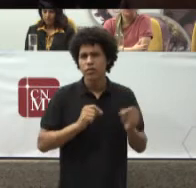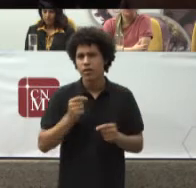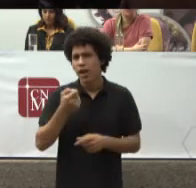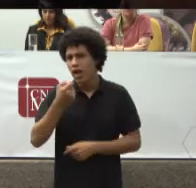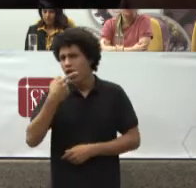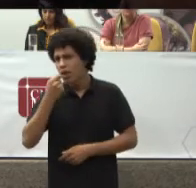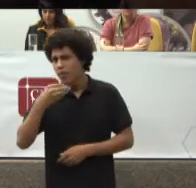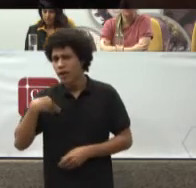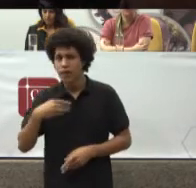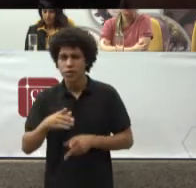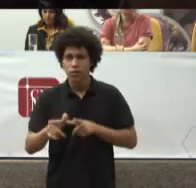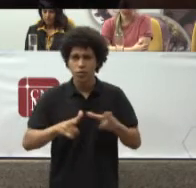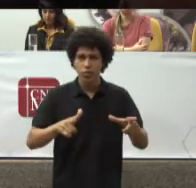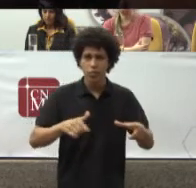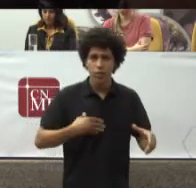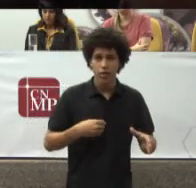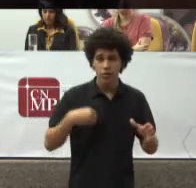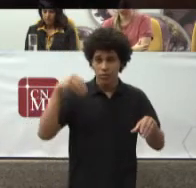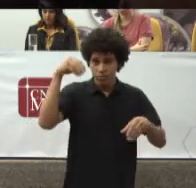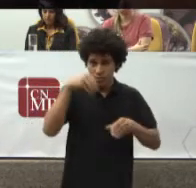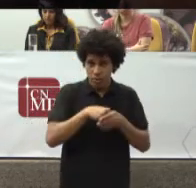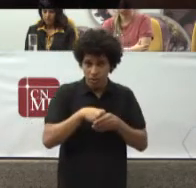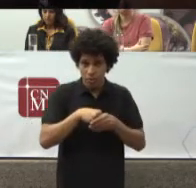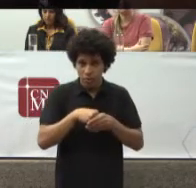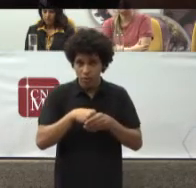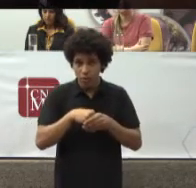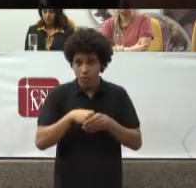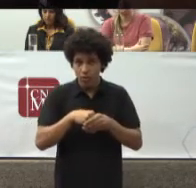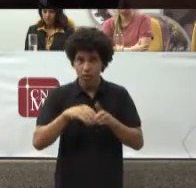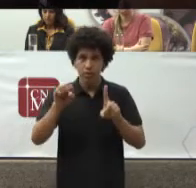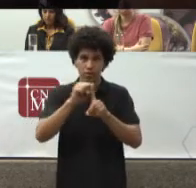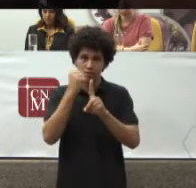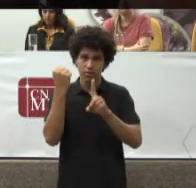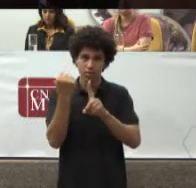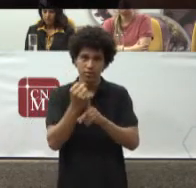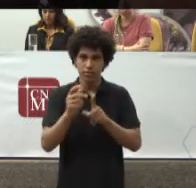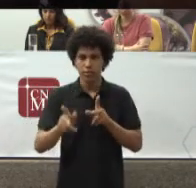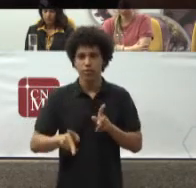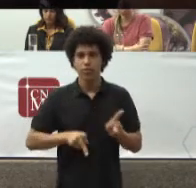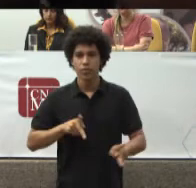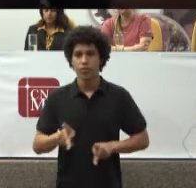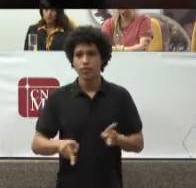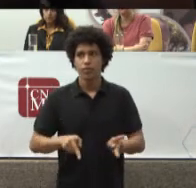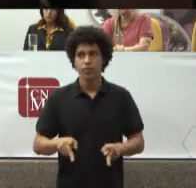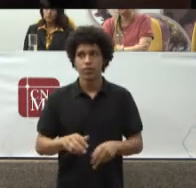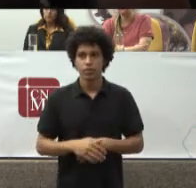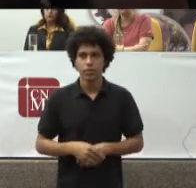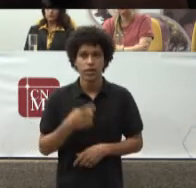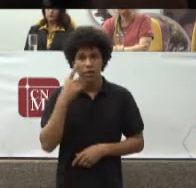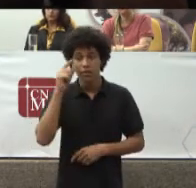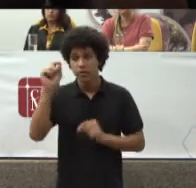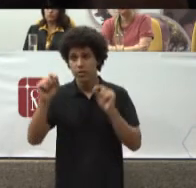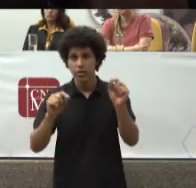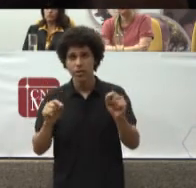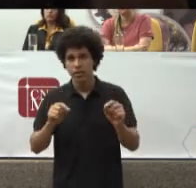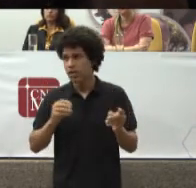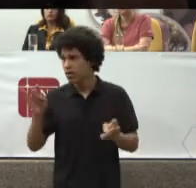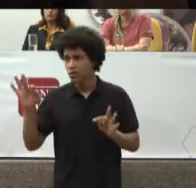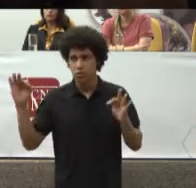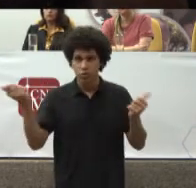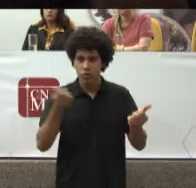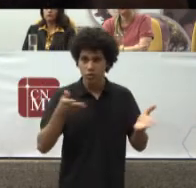Da ação Civil Pública Vejam Nós acabamos Tendo a